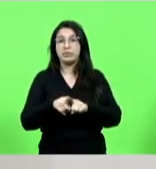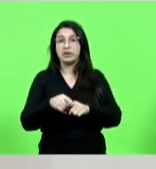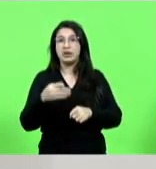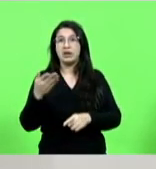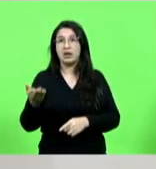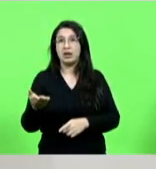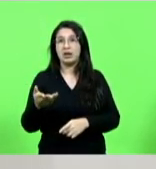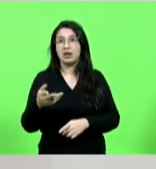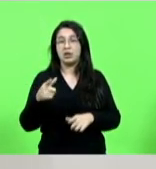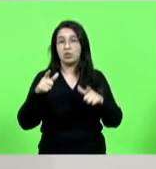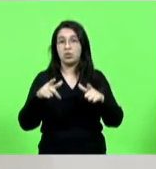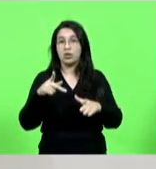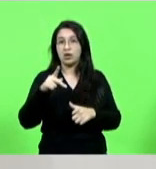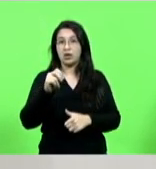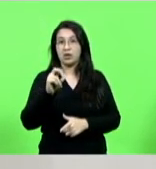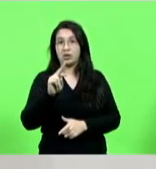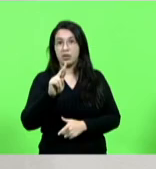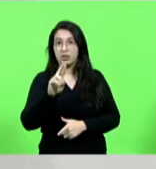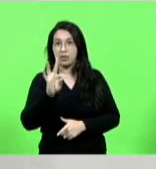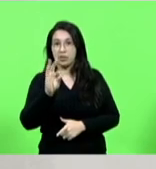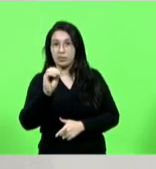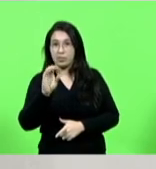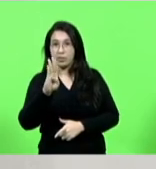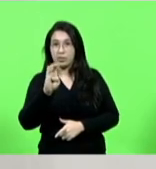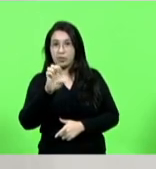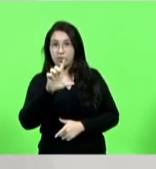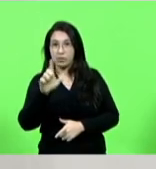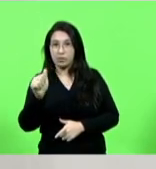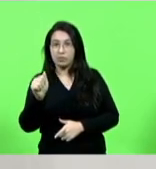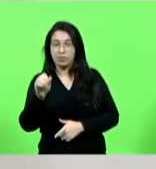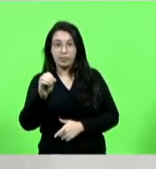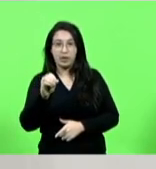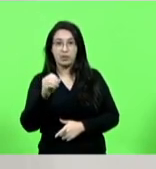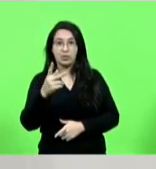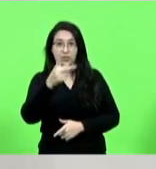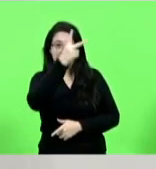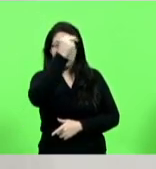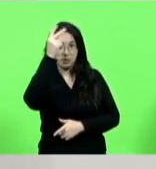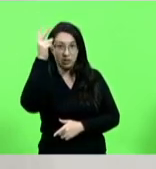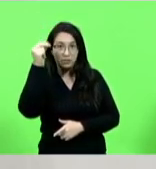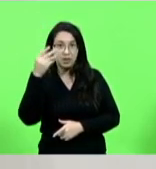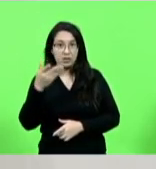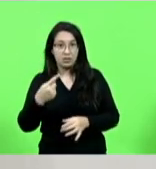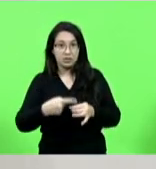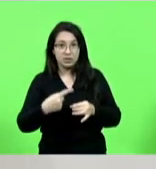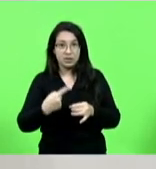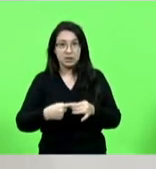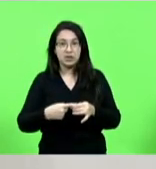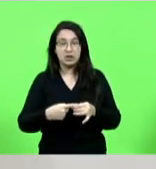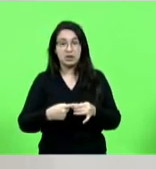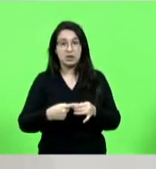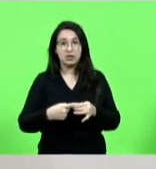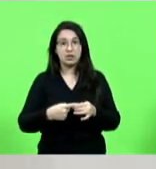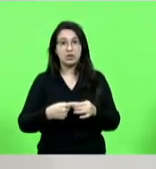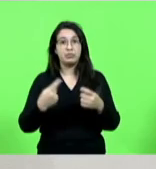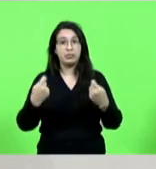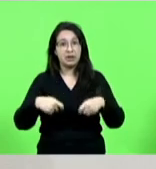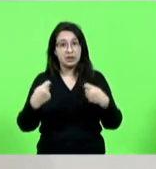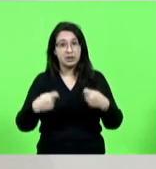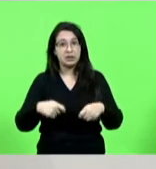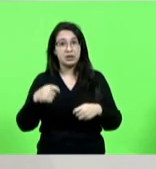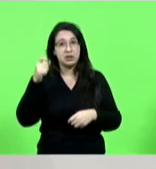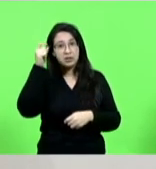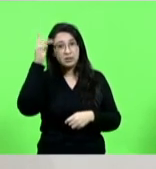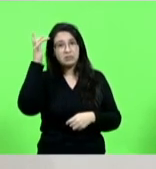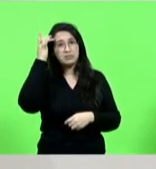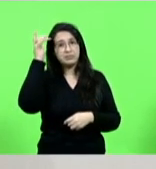prefeito toma juízo porque tu vai ser multado também porque você é conivente com isso